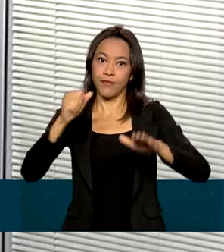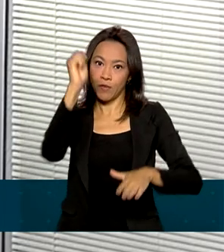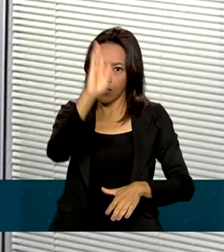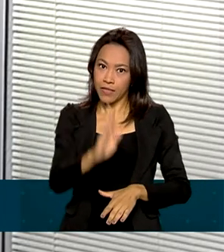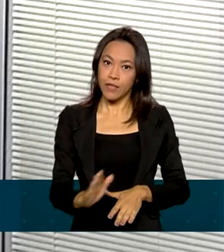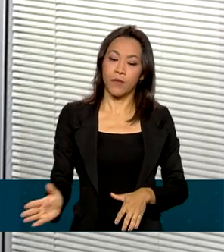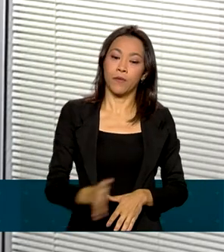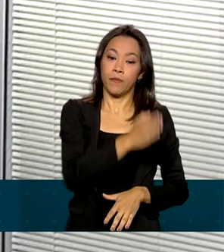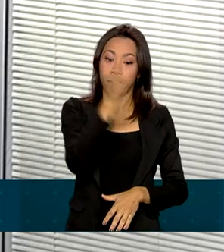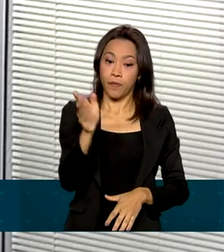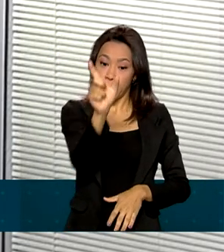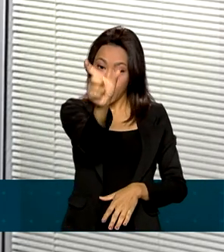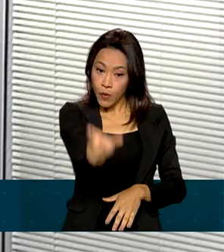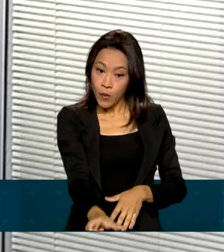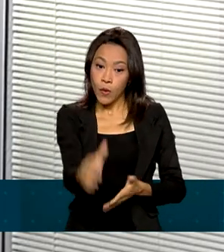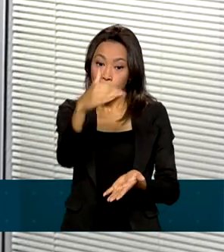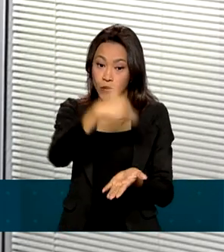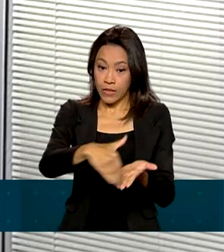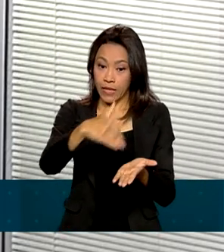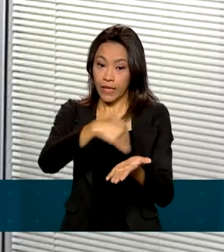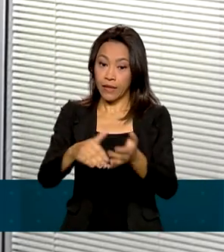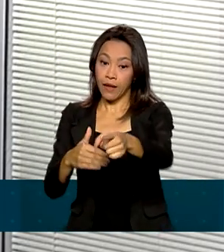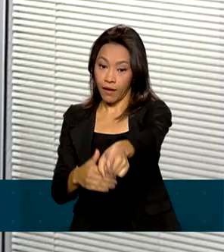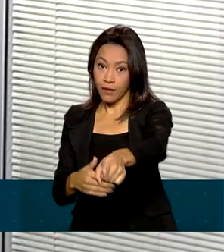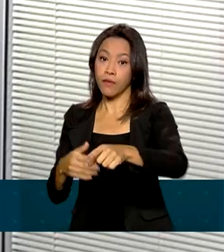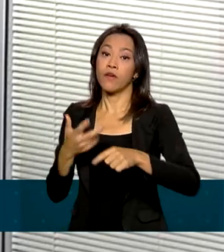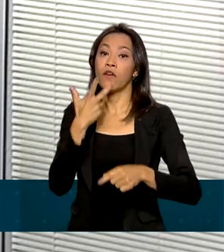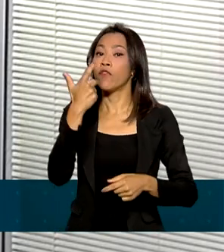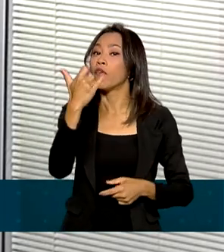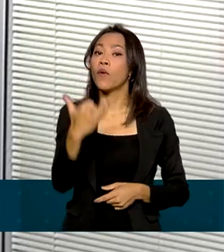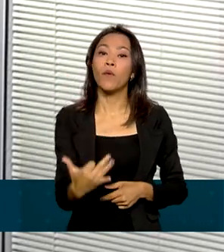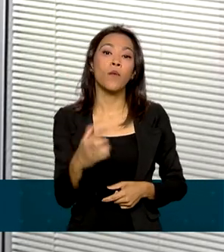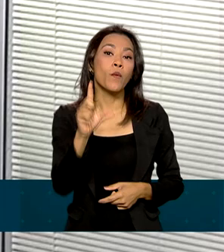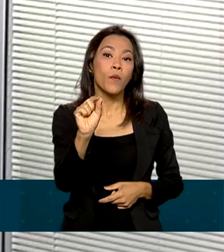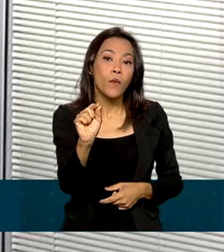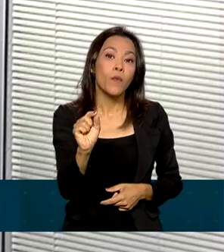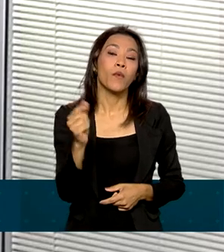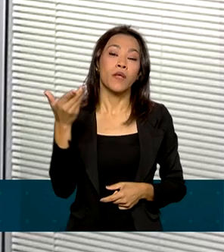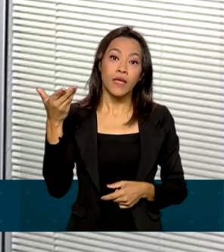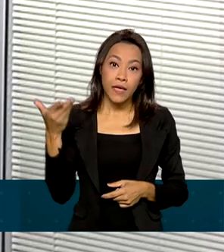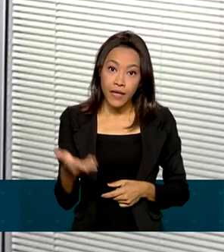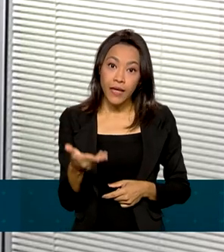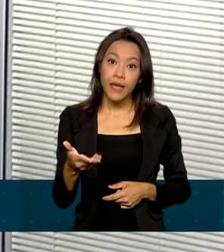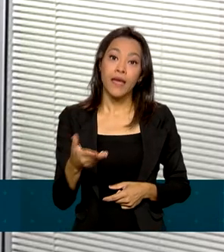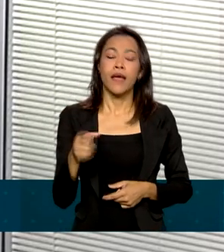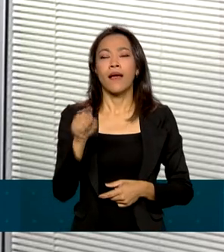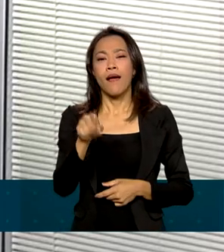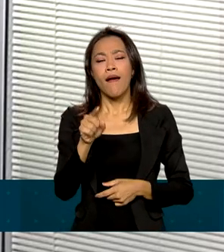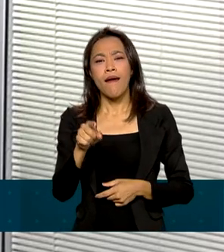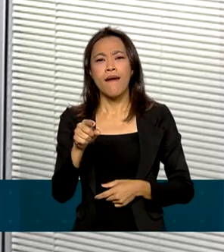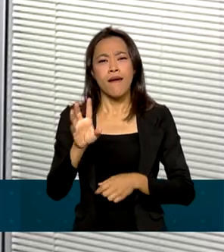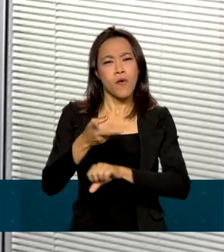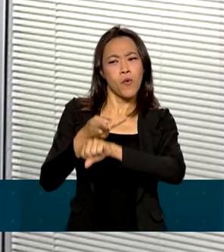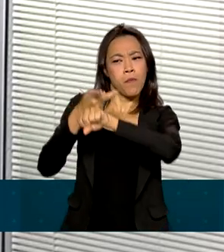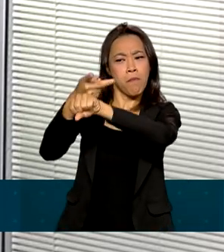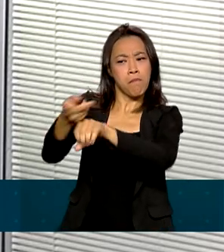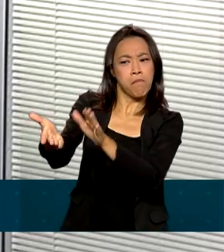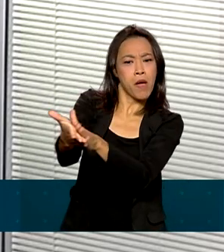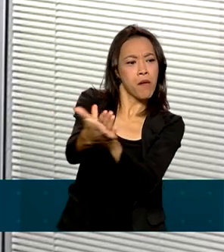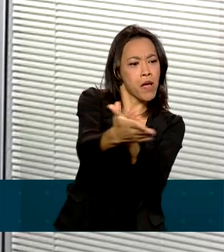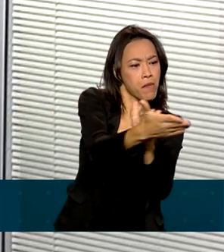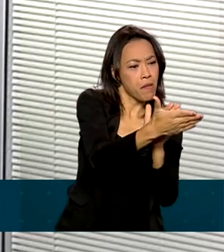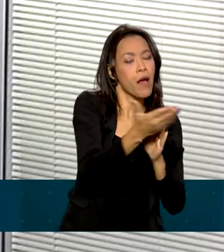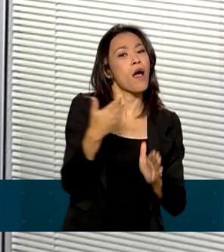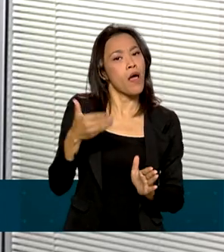Ministério da Infraestrutura, Marcelo Sampaio, disse que a meritocracia é o caminho do sucesso e que o